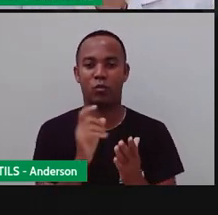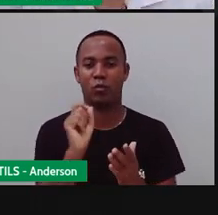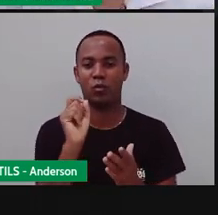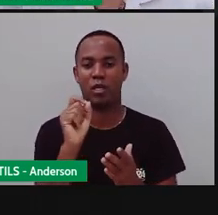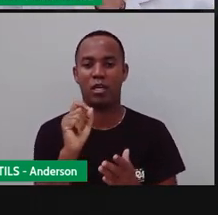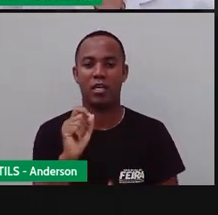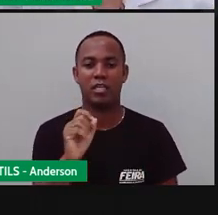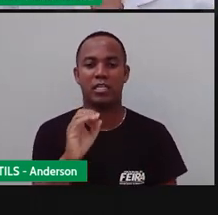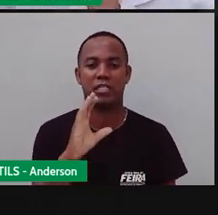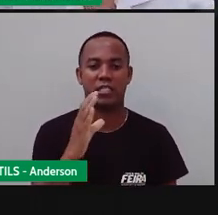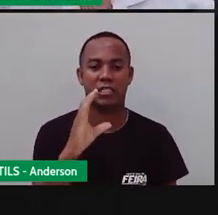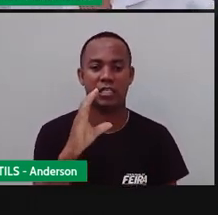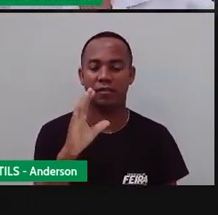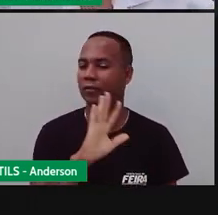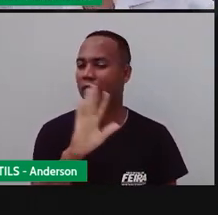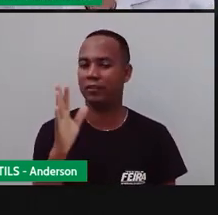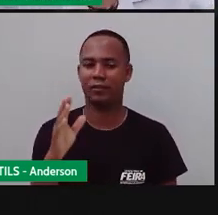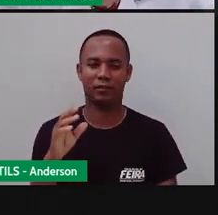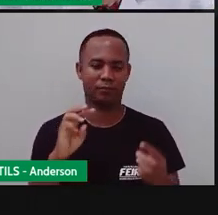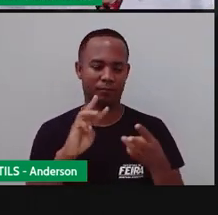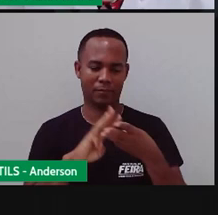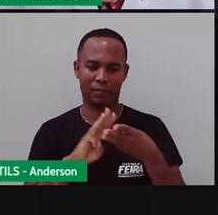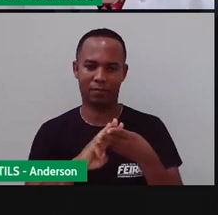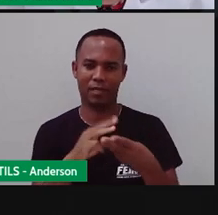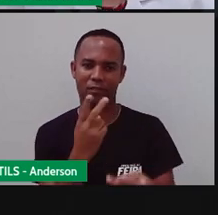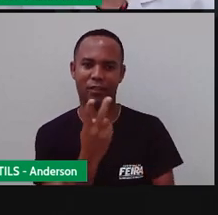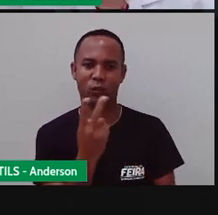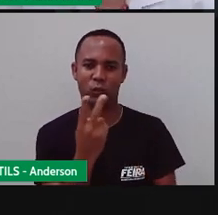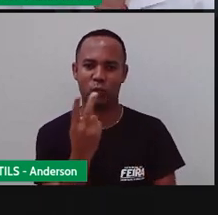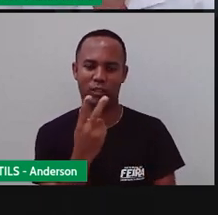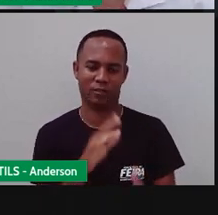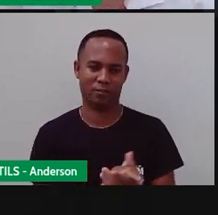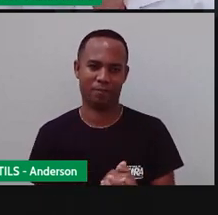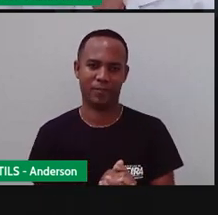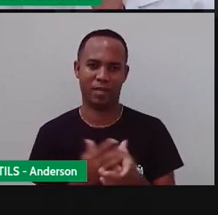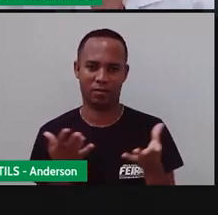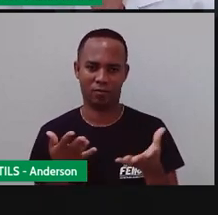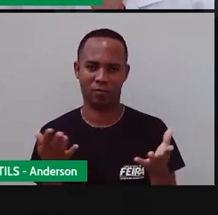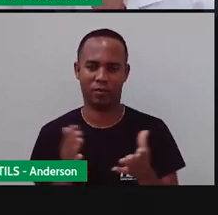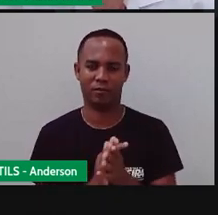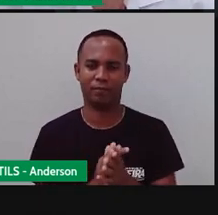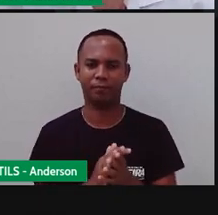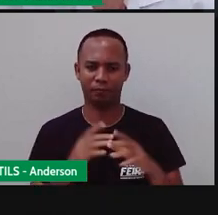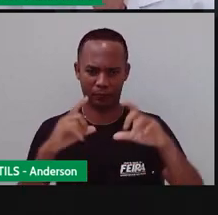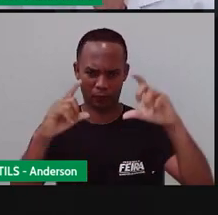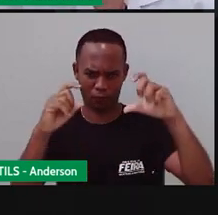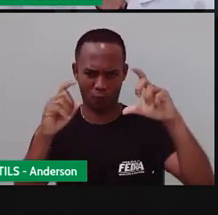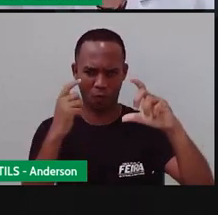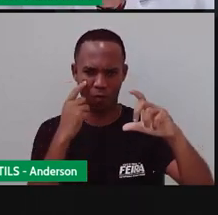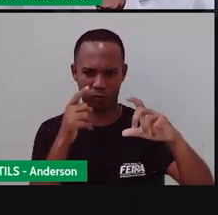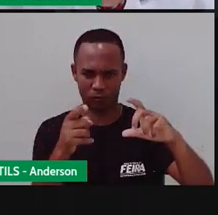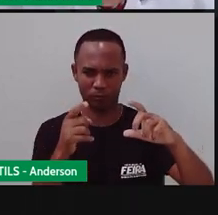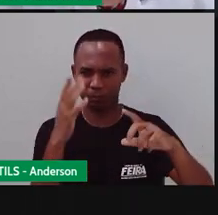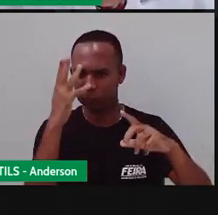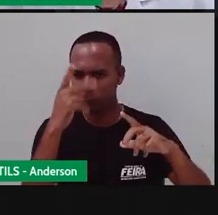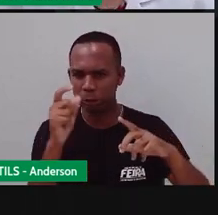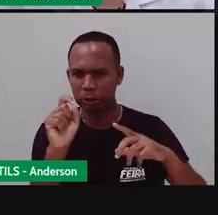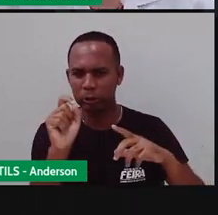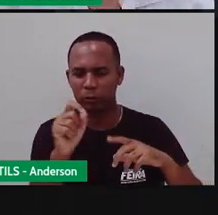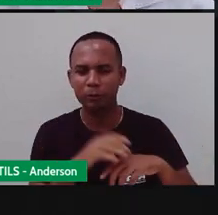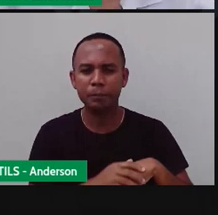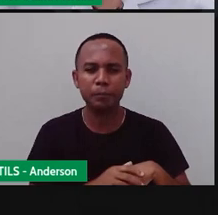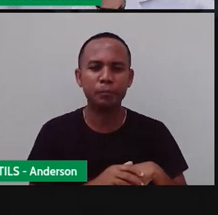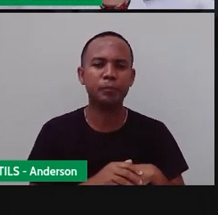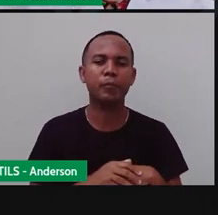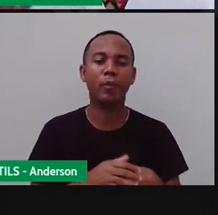pouquinho de lado. Matemática e ciências da natureza. Que foto linda essa daí. Pra Maria e